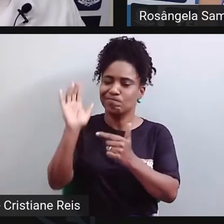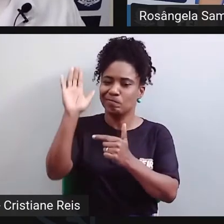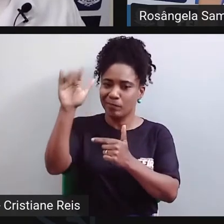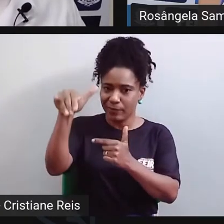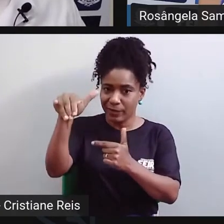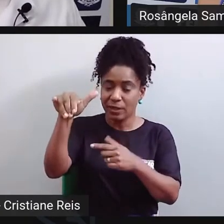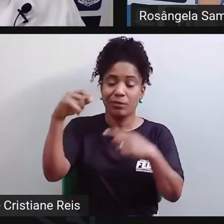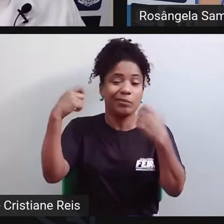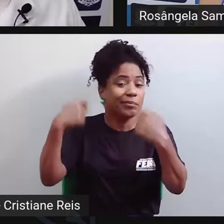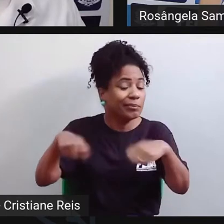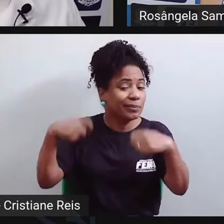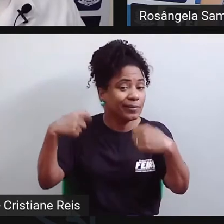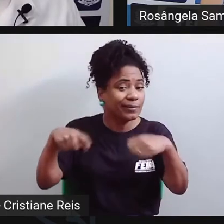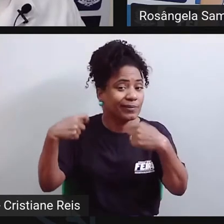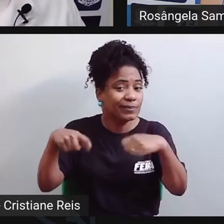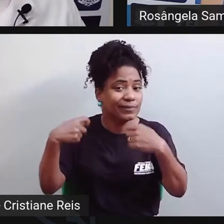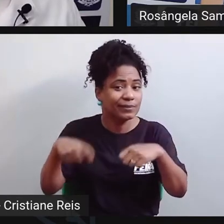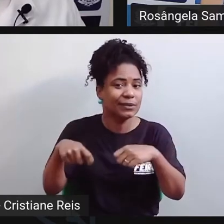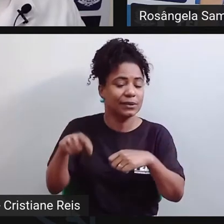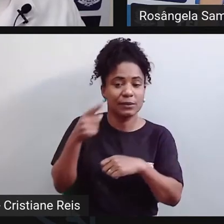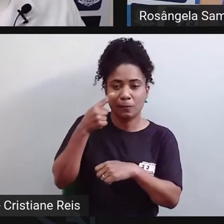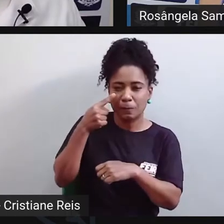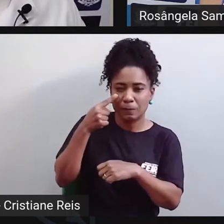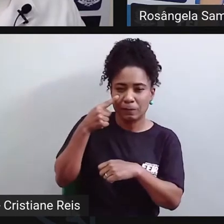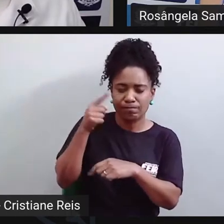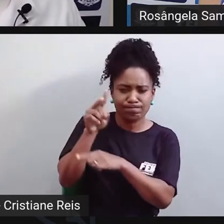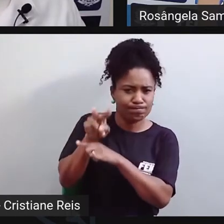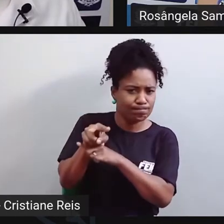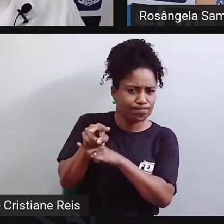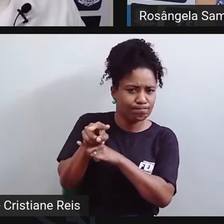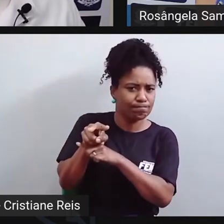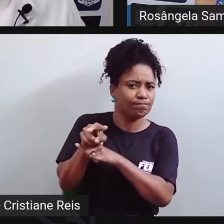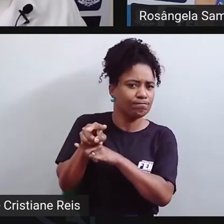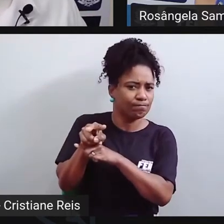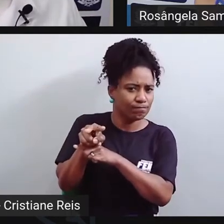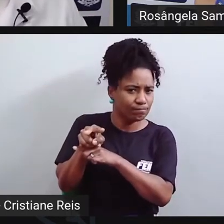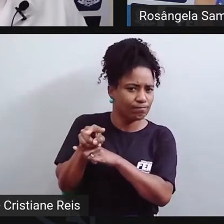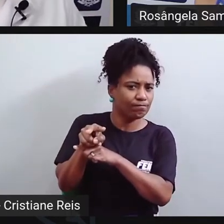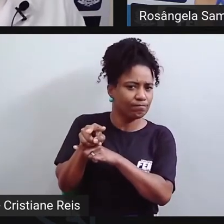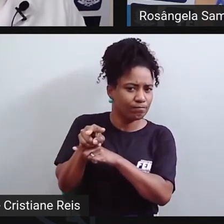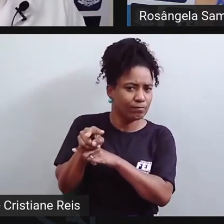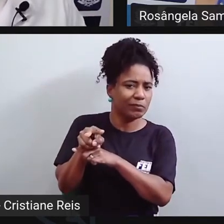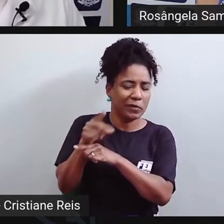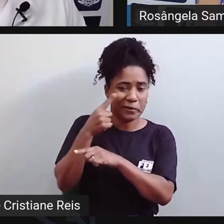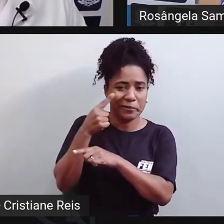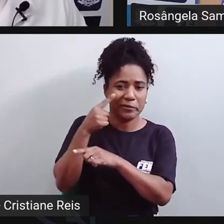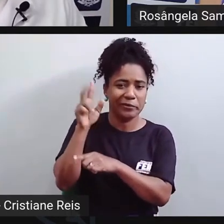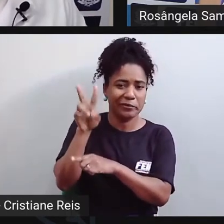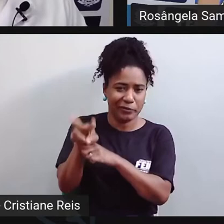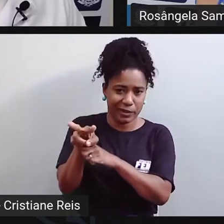realmente ficar atento e olhar para isso. E buscar